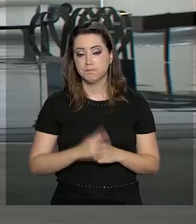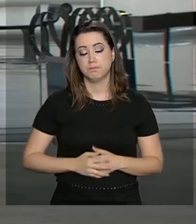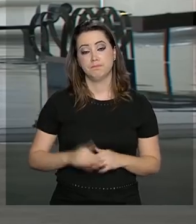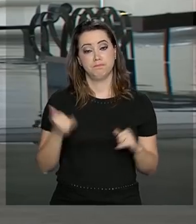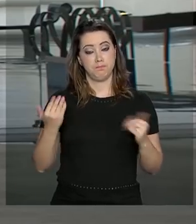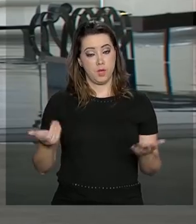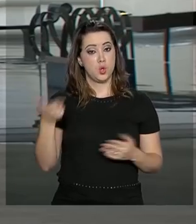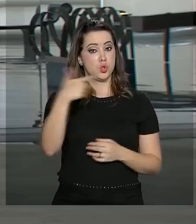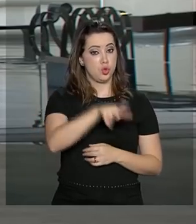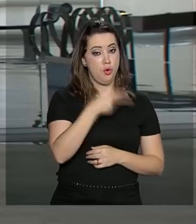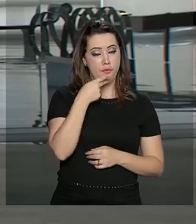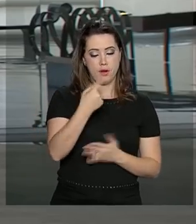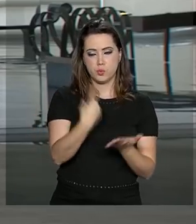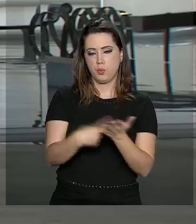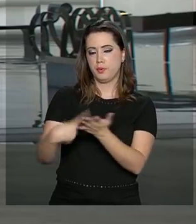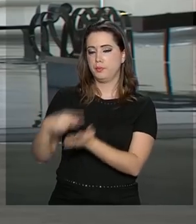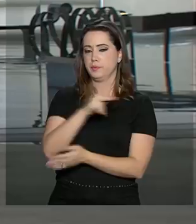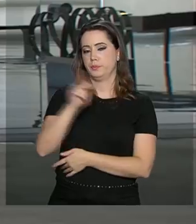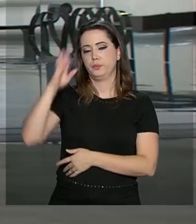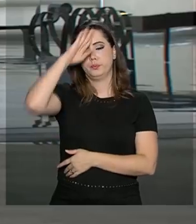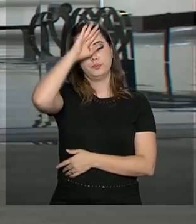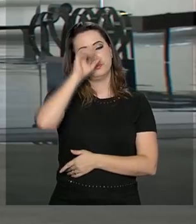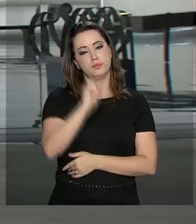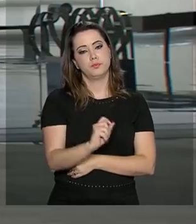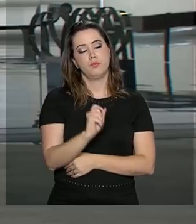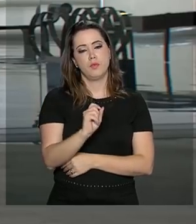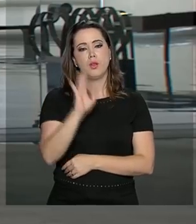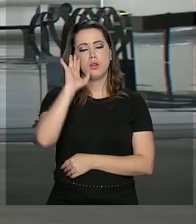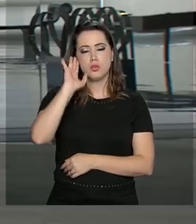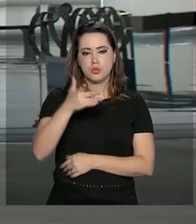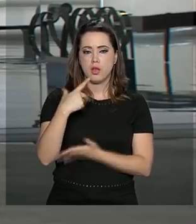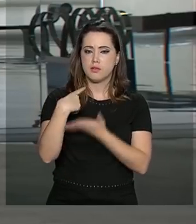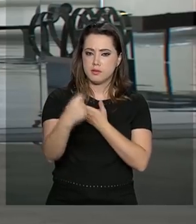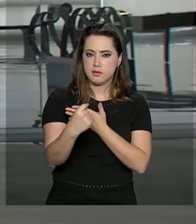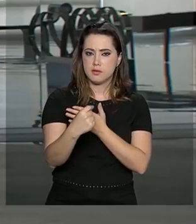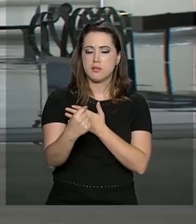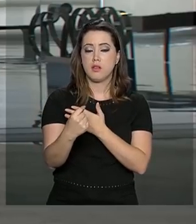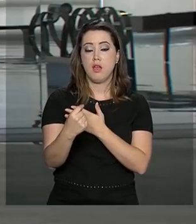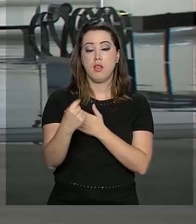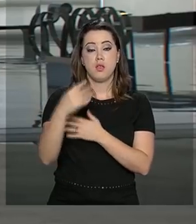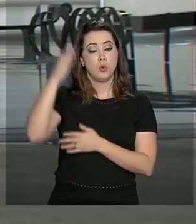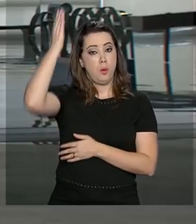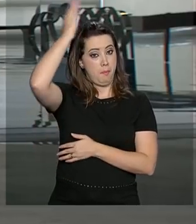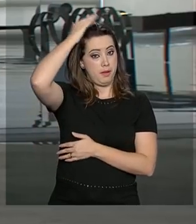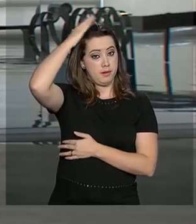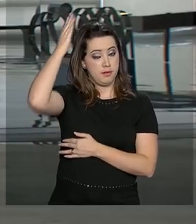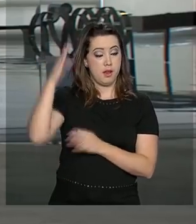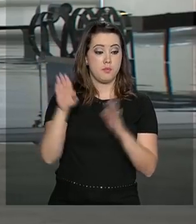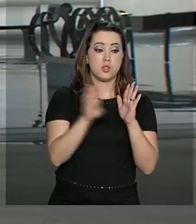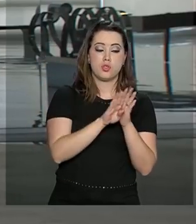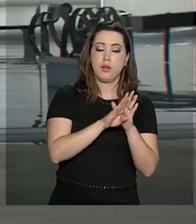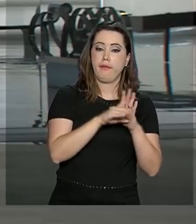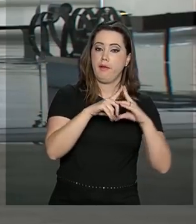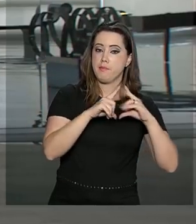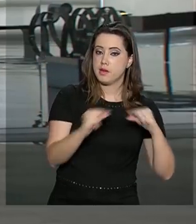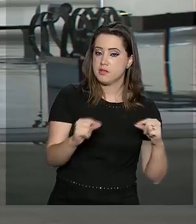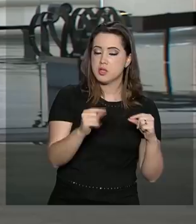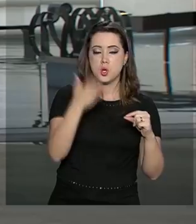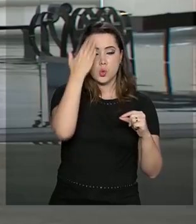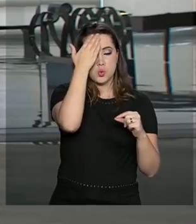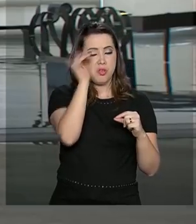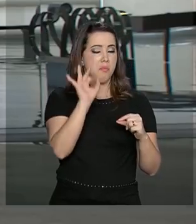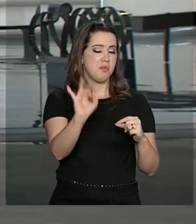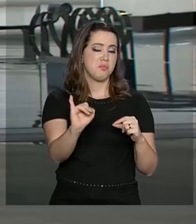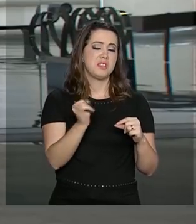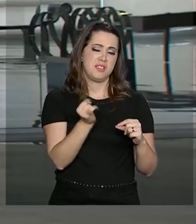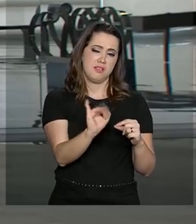Olha, voltando a falar sobre a agenda do presidente Jair Bolsonaro, ele já saiu de Foz do Iguaçu em direção à Brasília. Nós ainda não temos a confirmação